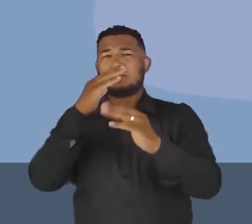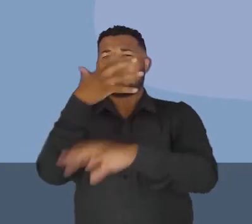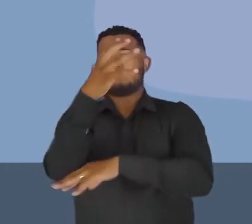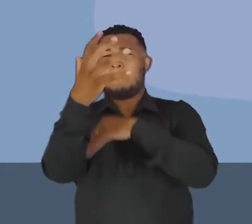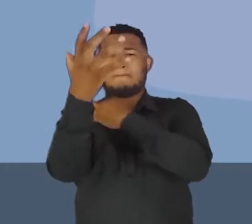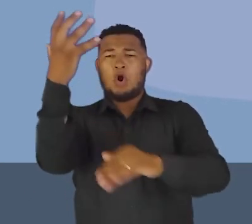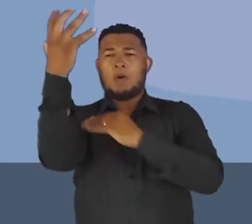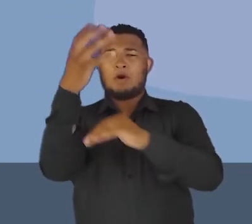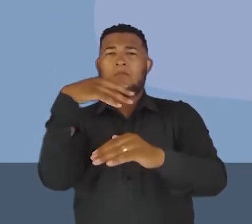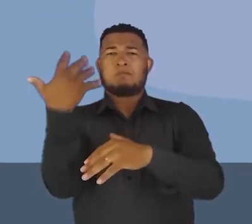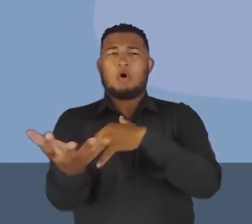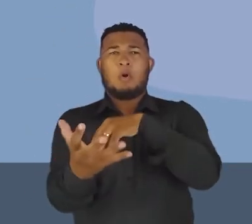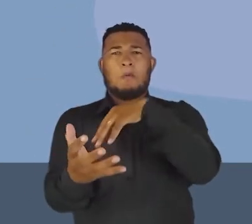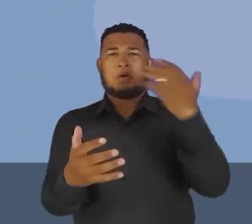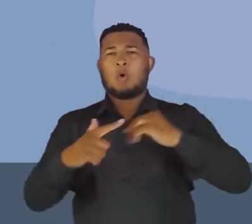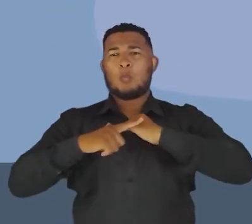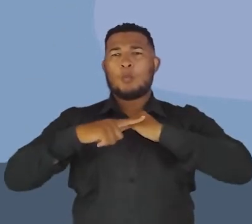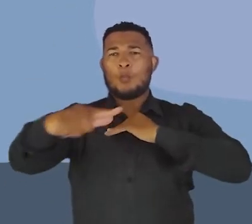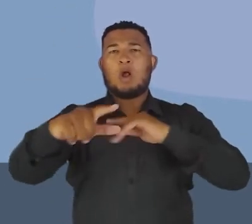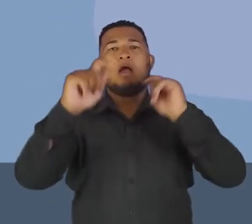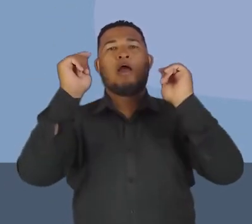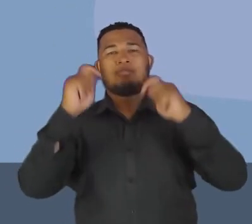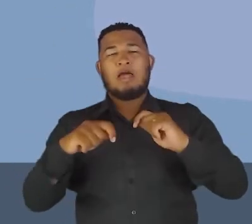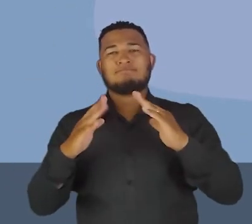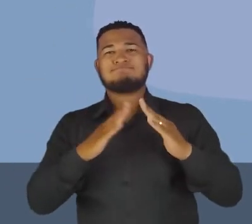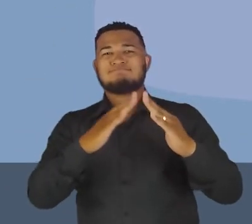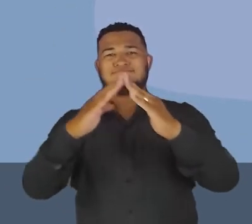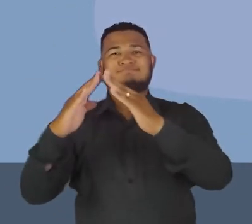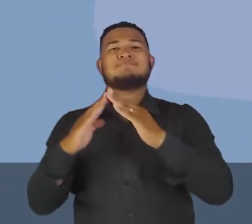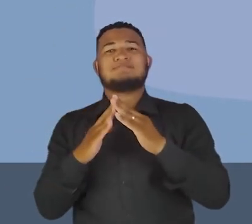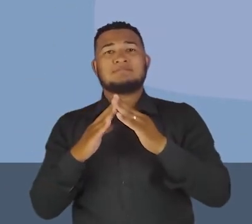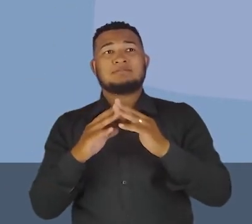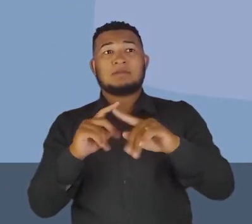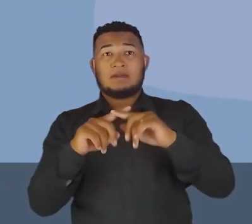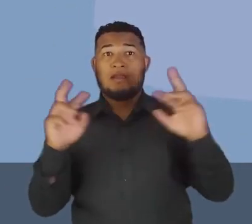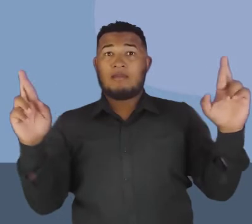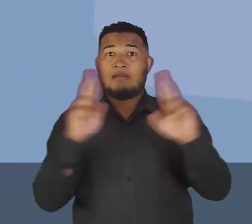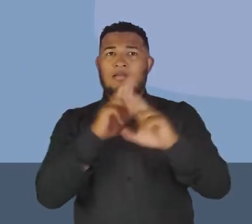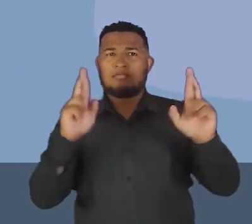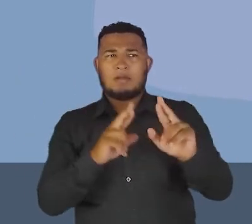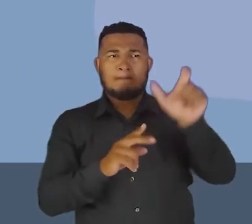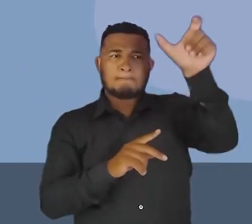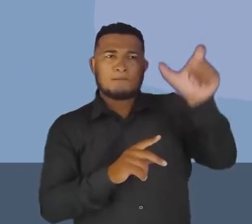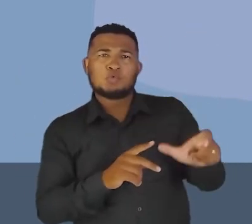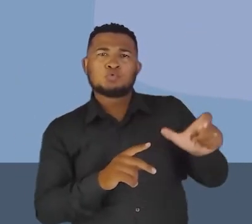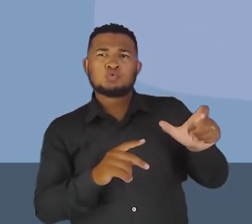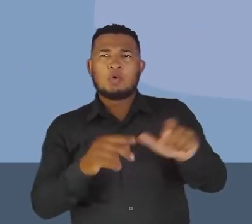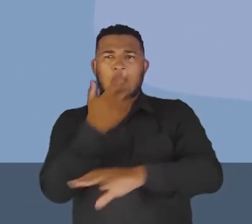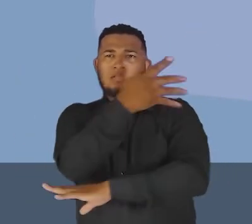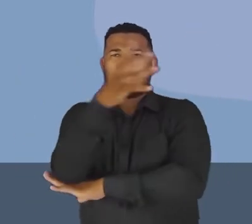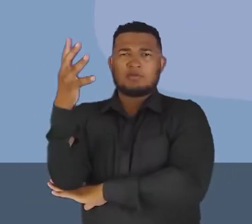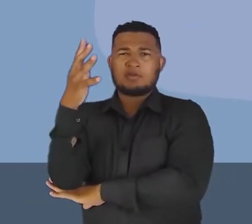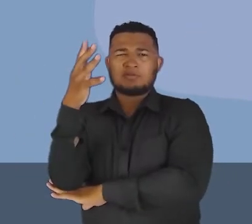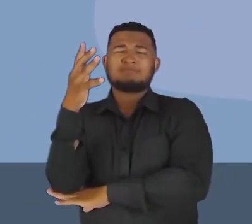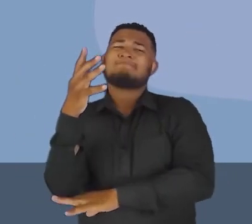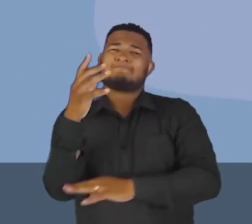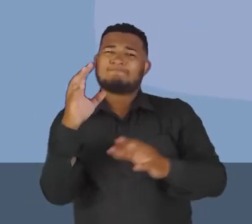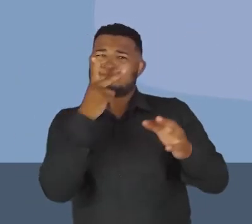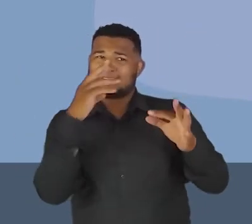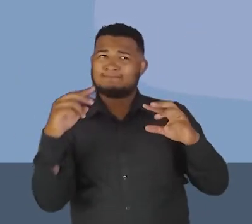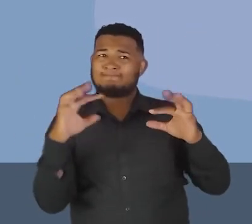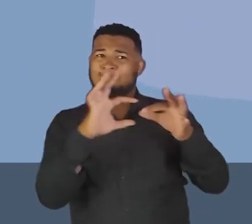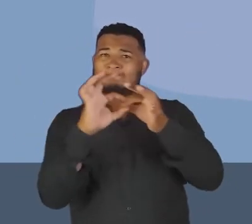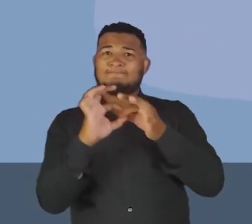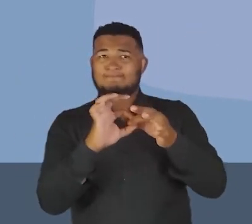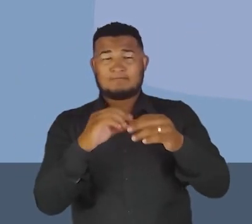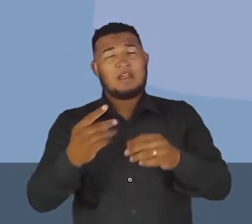civilização, né? A relação do homem com a natureza é algo muito intrínseco, né? Porque desde o princípio da humanidade, nós fomos